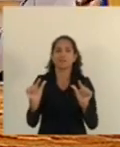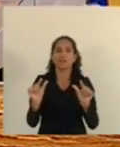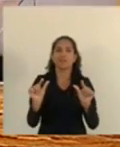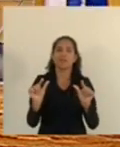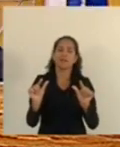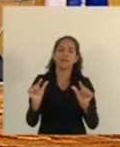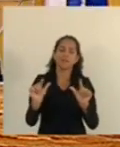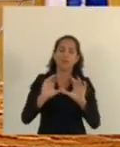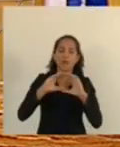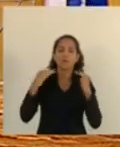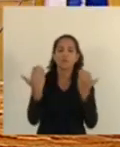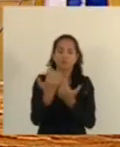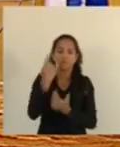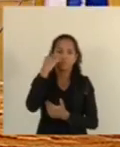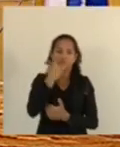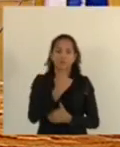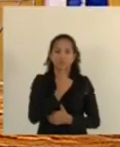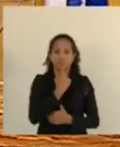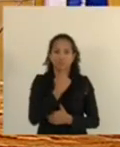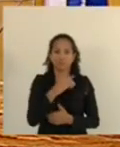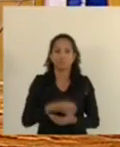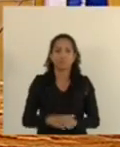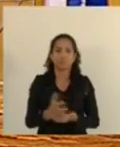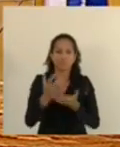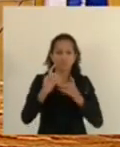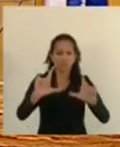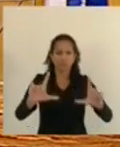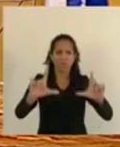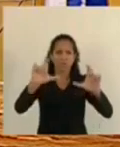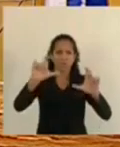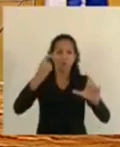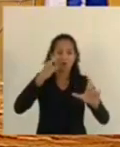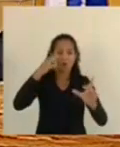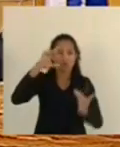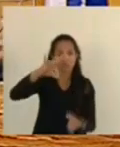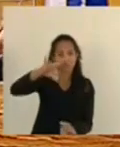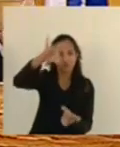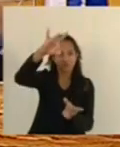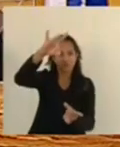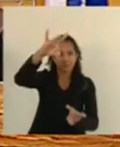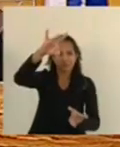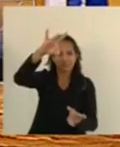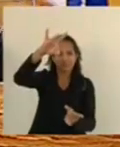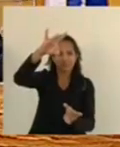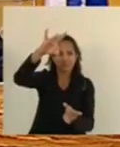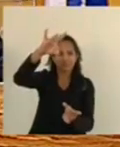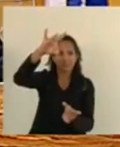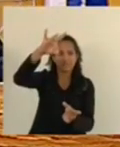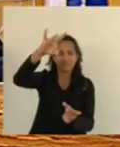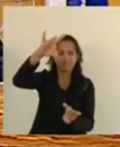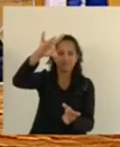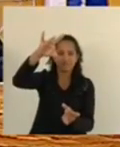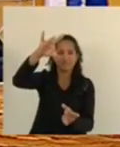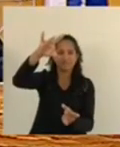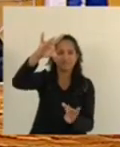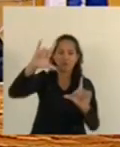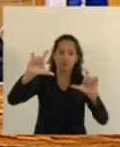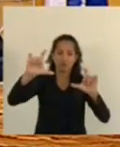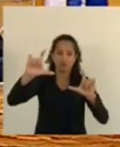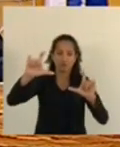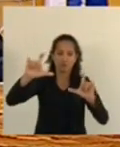Pela comunidade surda. Se você quer fazer uma foto, eu vou mostrar para você, para você agora fazer uma foto. Beleza, nossa fotógrafa.